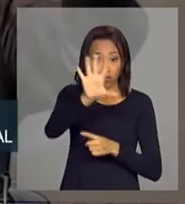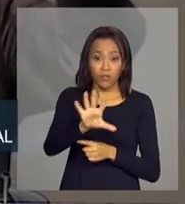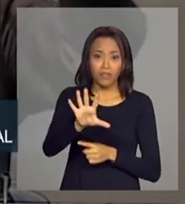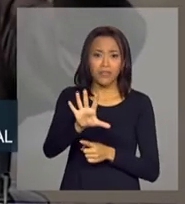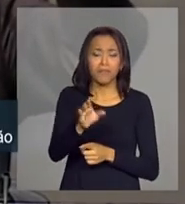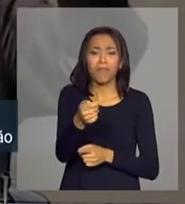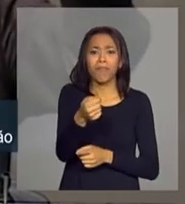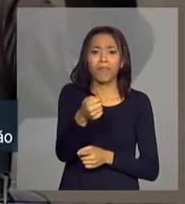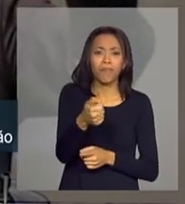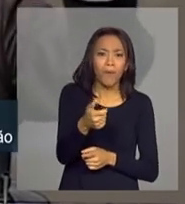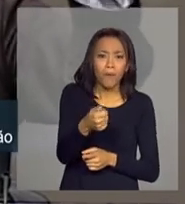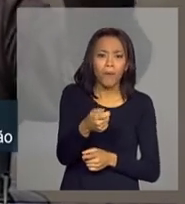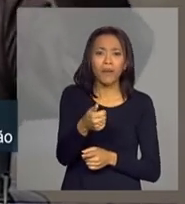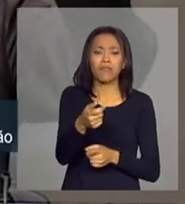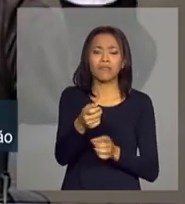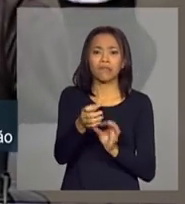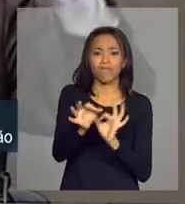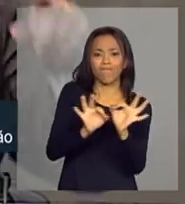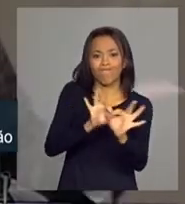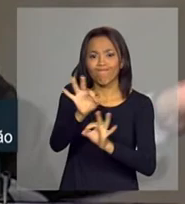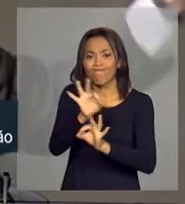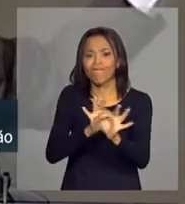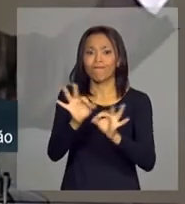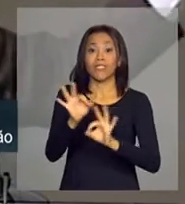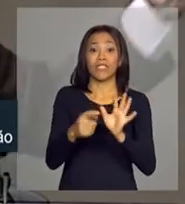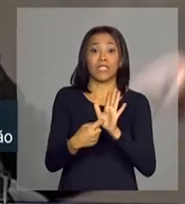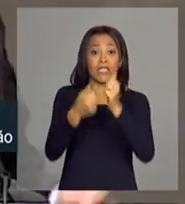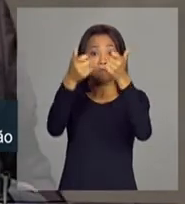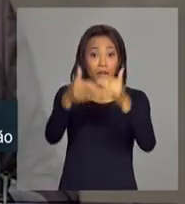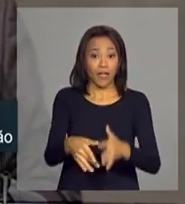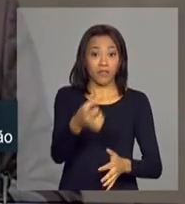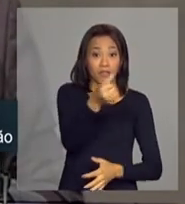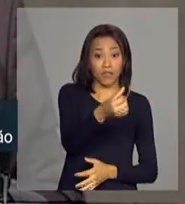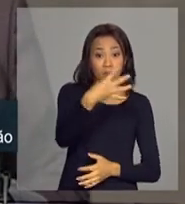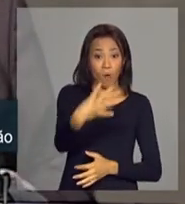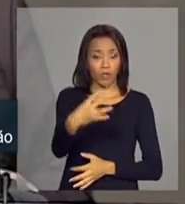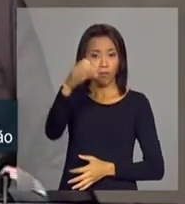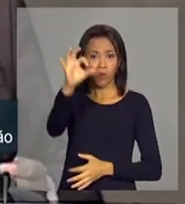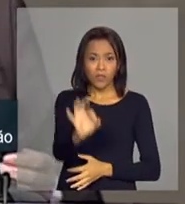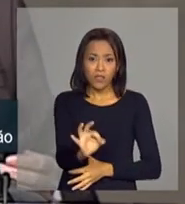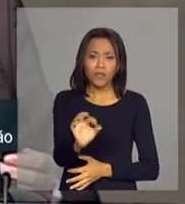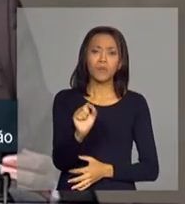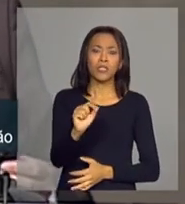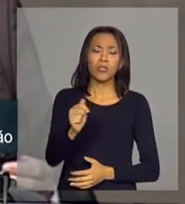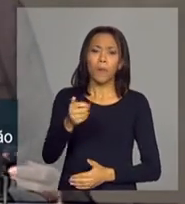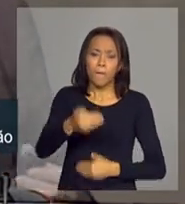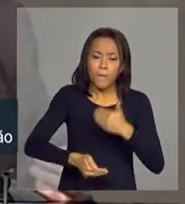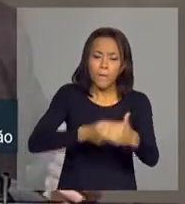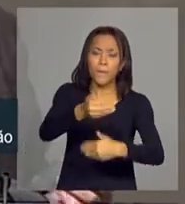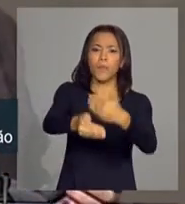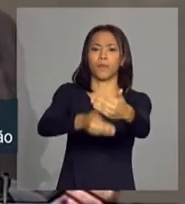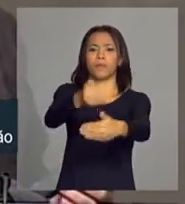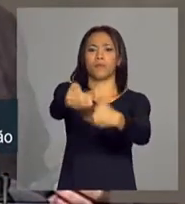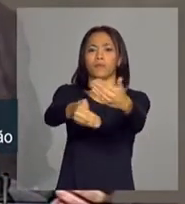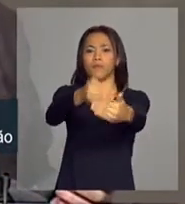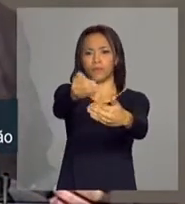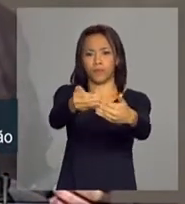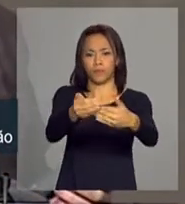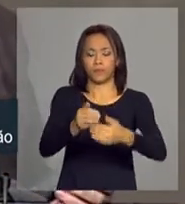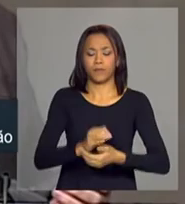estruturadas que explicaram 64% do processo de crescimento da